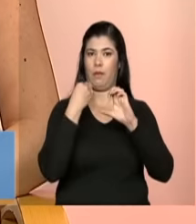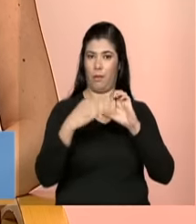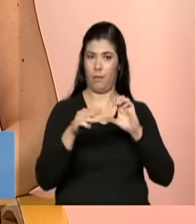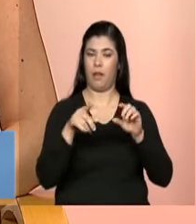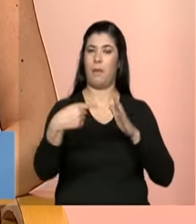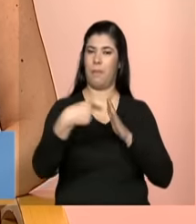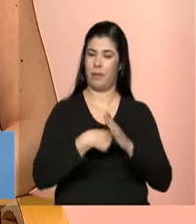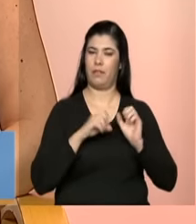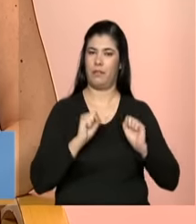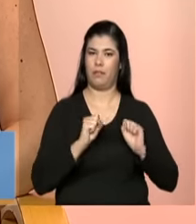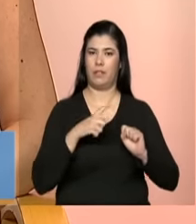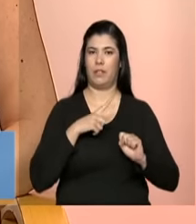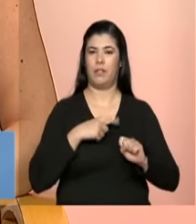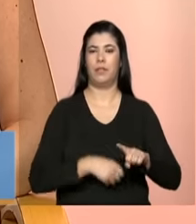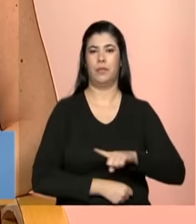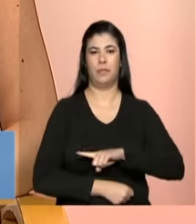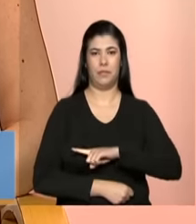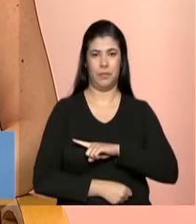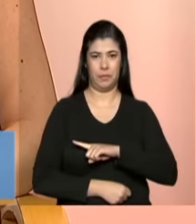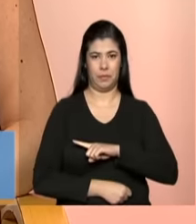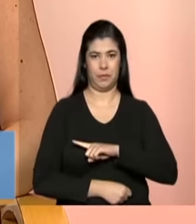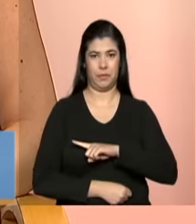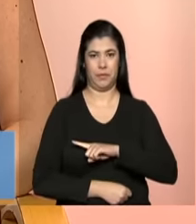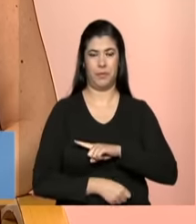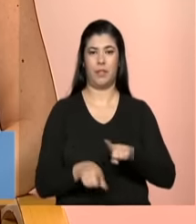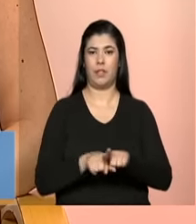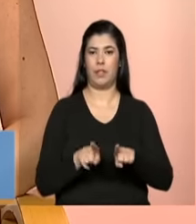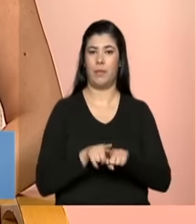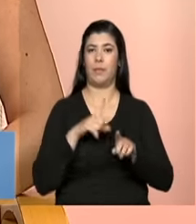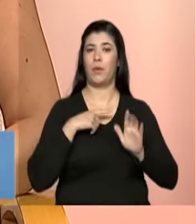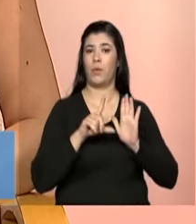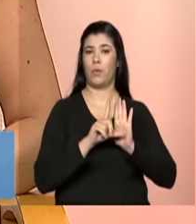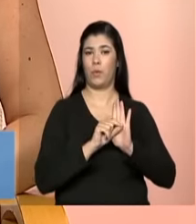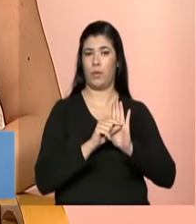.mds.gov.br ou pelo Twitter